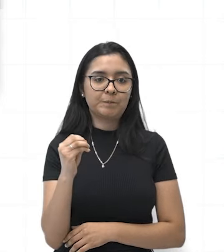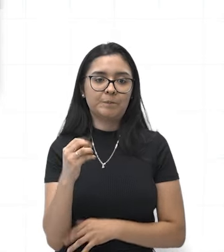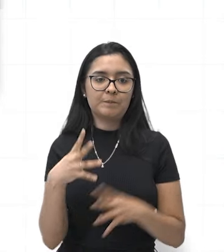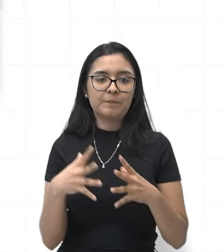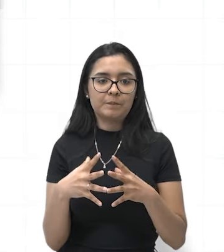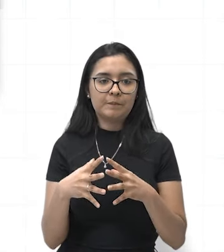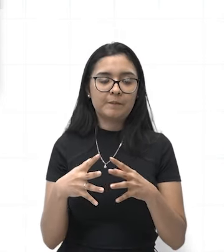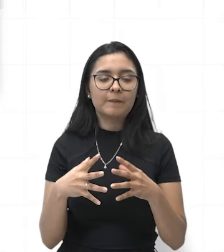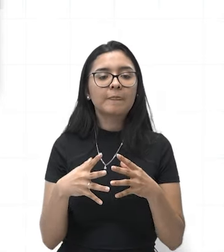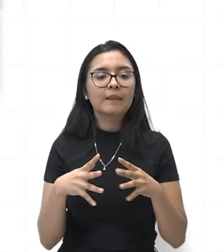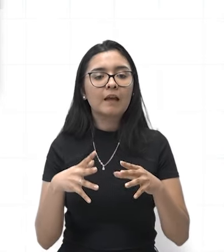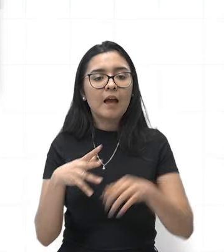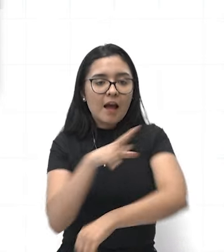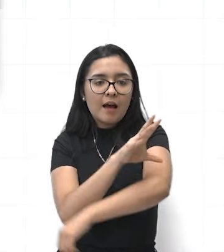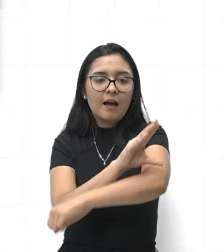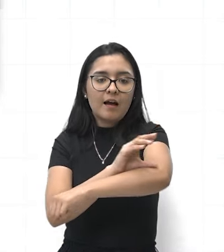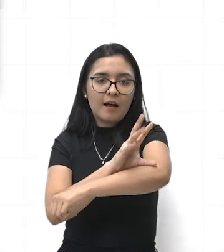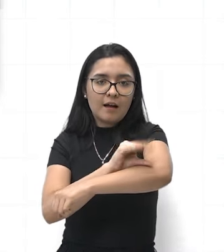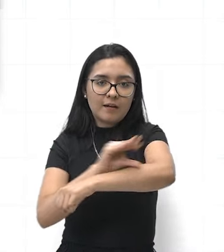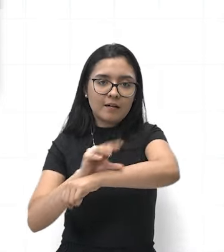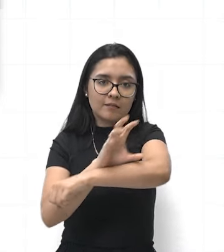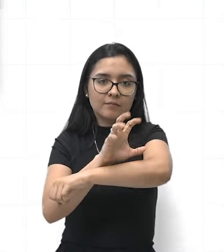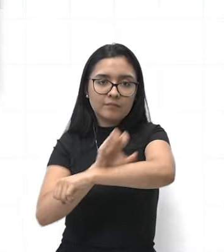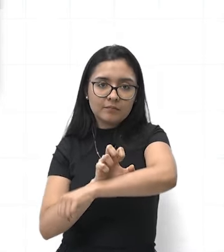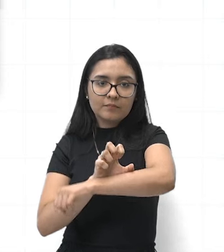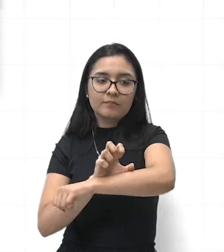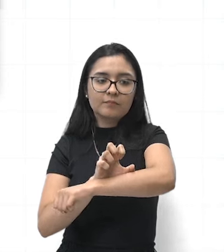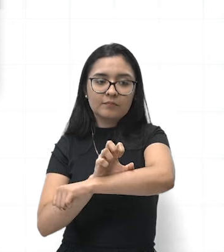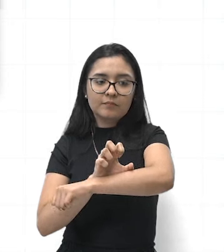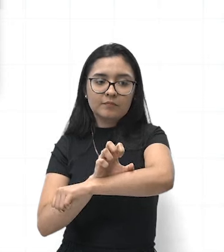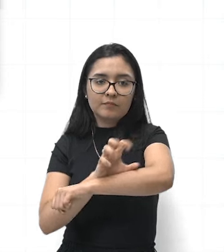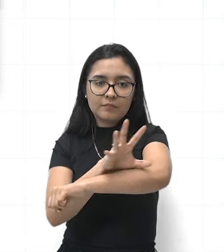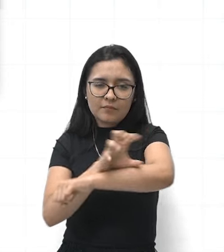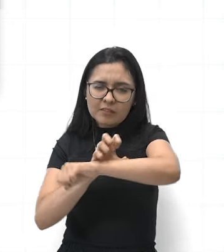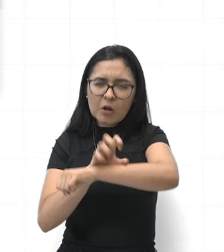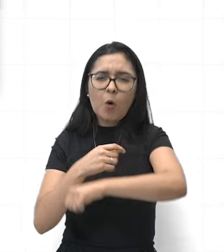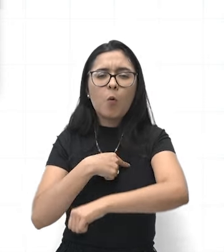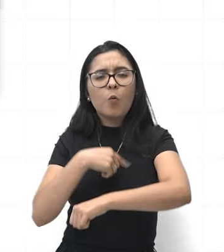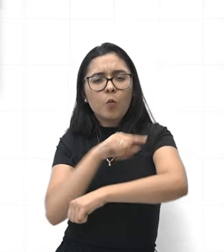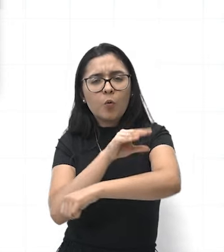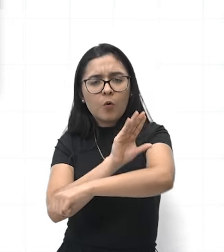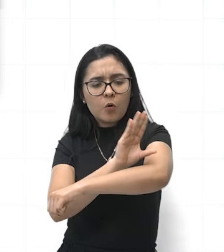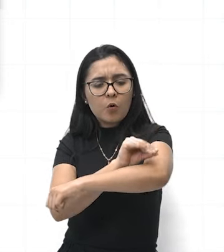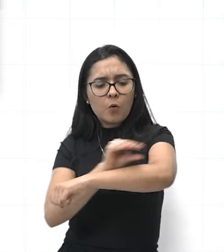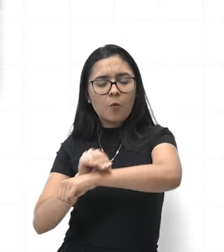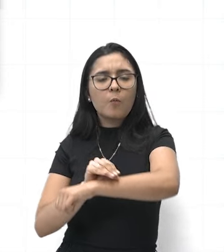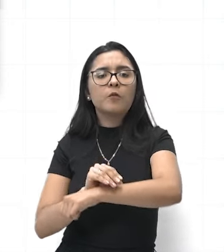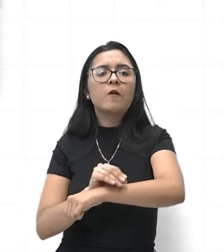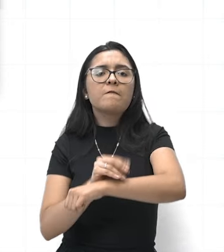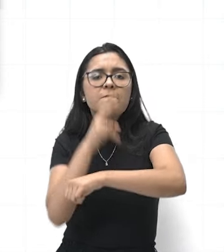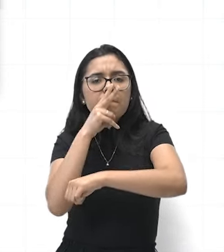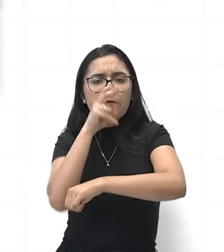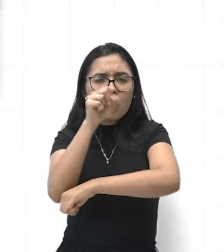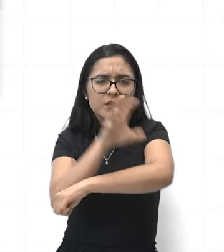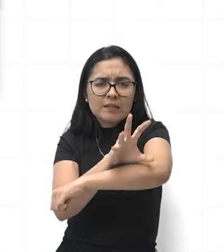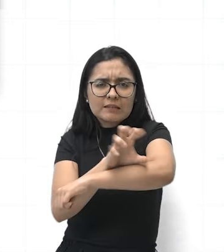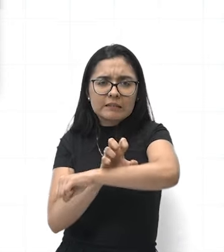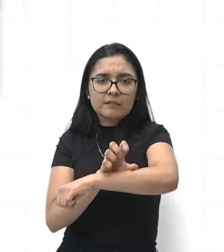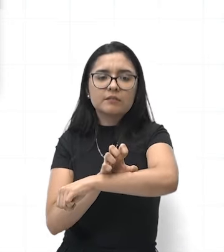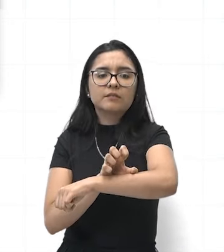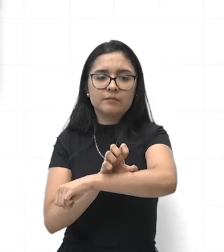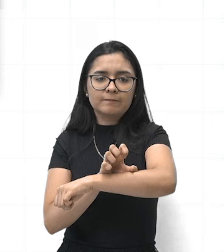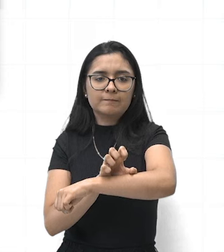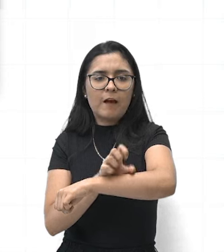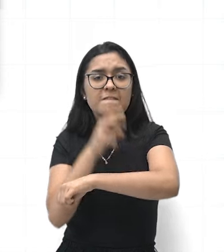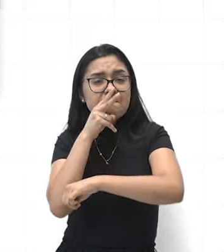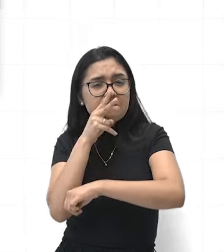temos a contração muscular isotônica. quando o músculo produz força durante a